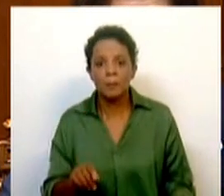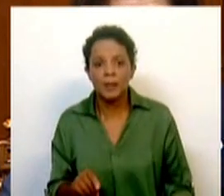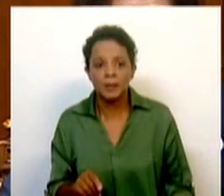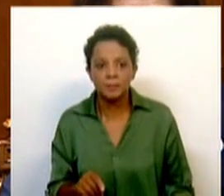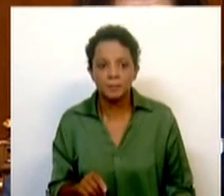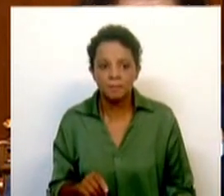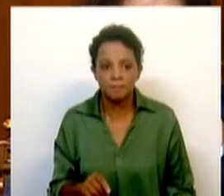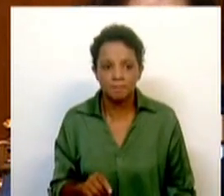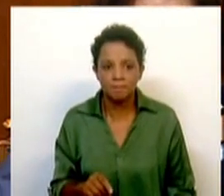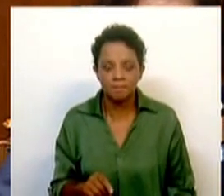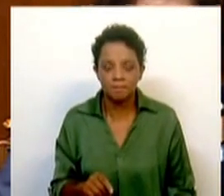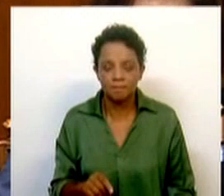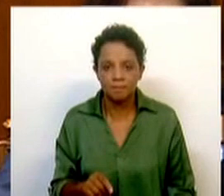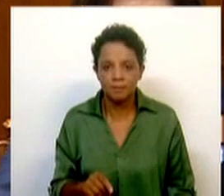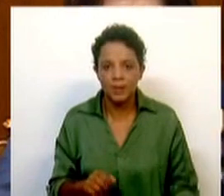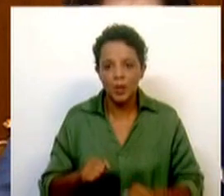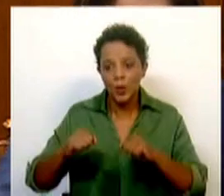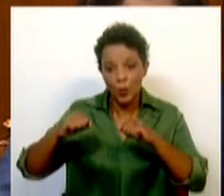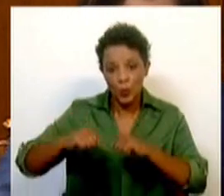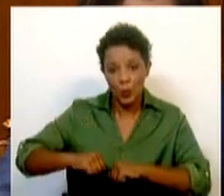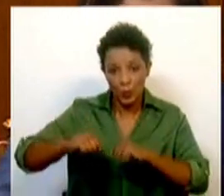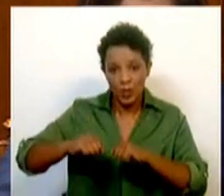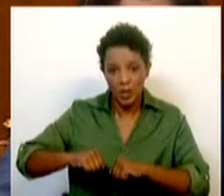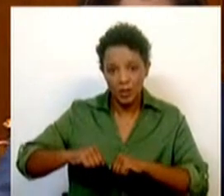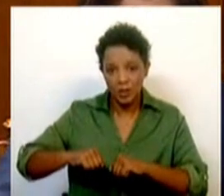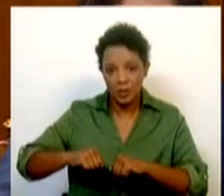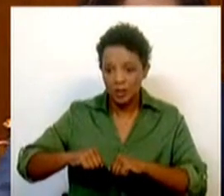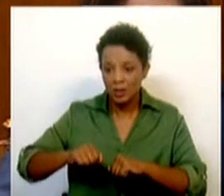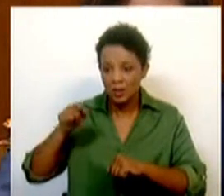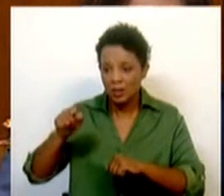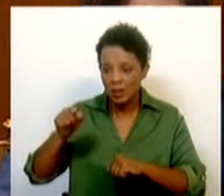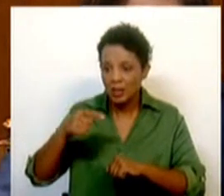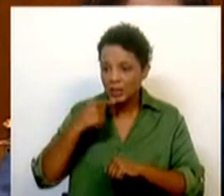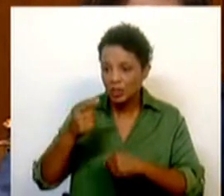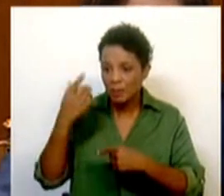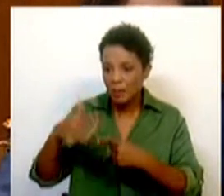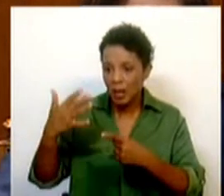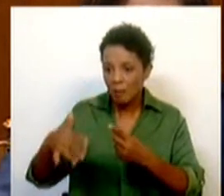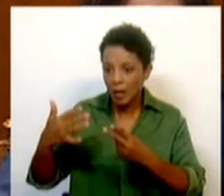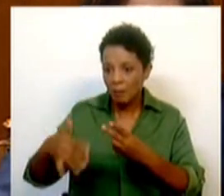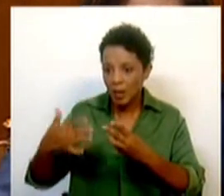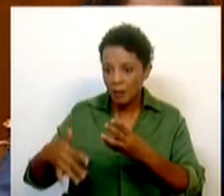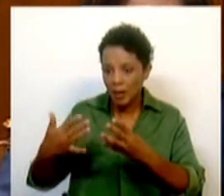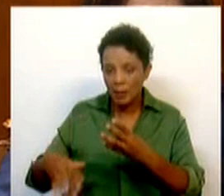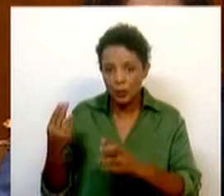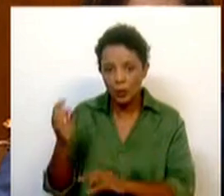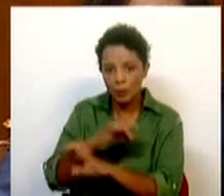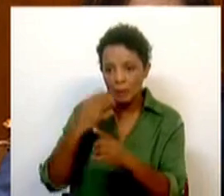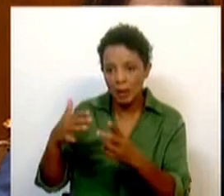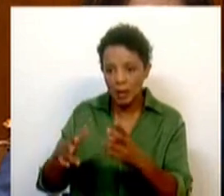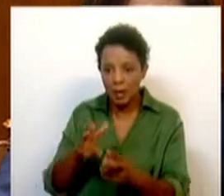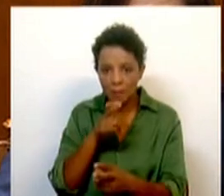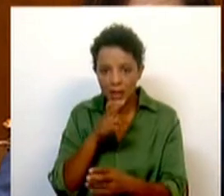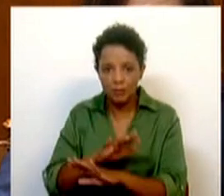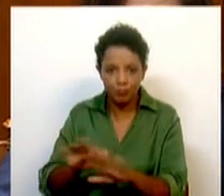concordar com uma linha que vê tudo mal e que acha que tudo o que vem da União Europeia está errado e é